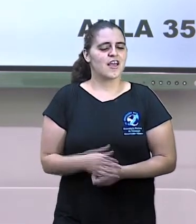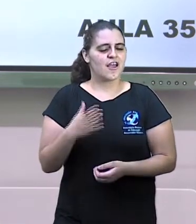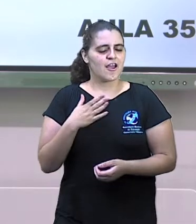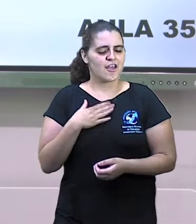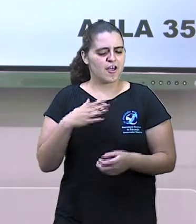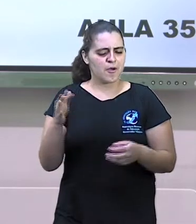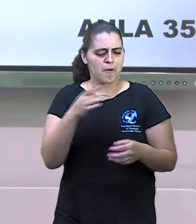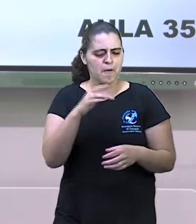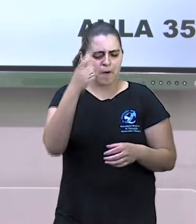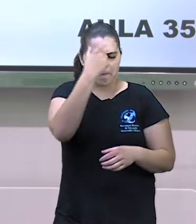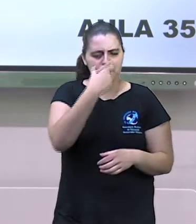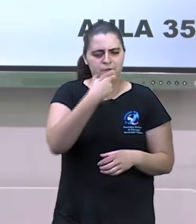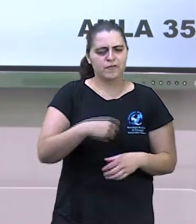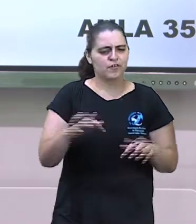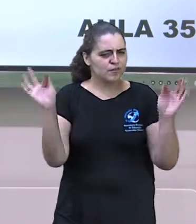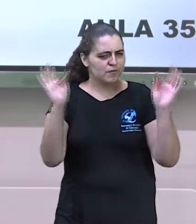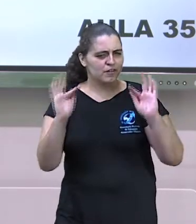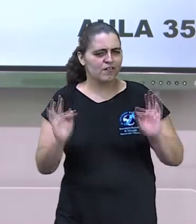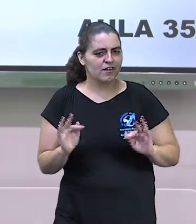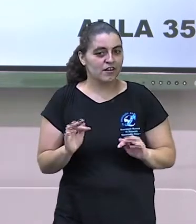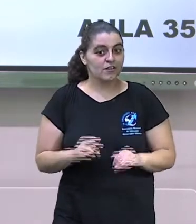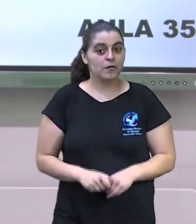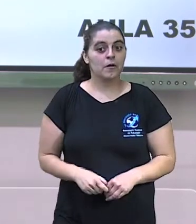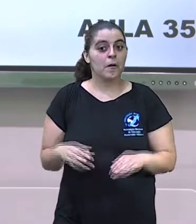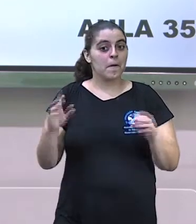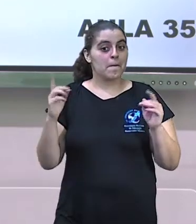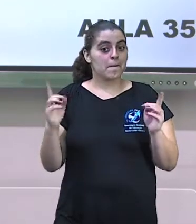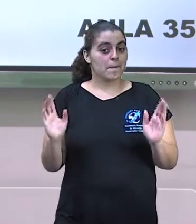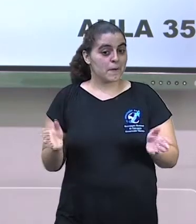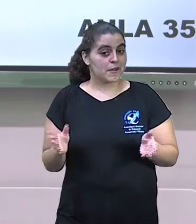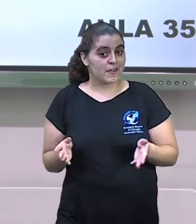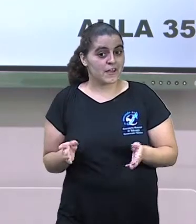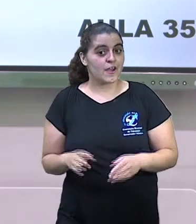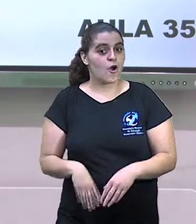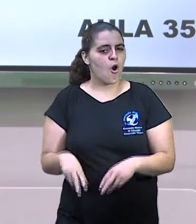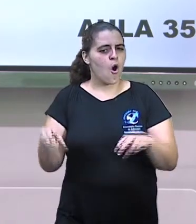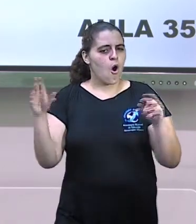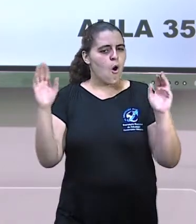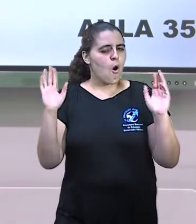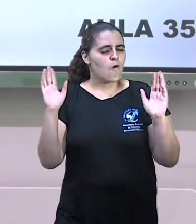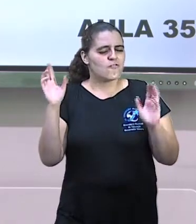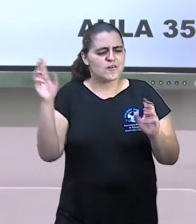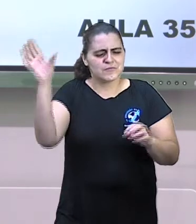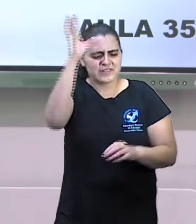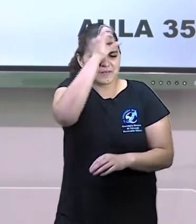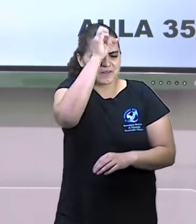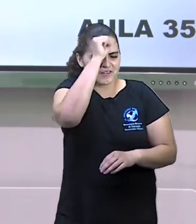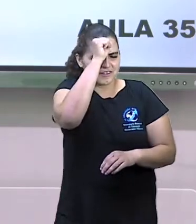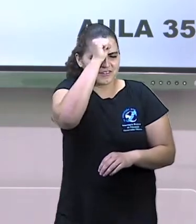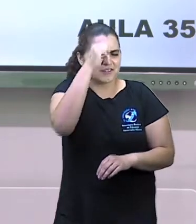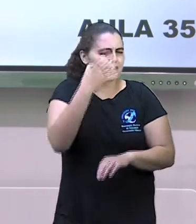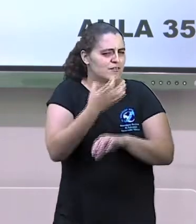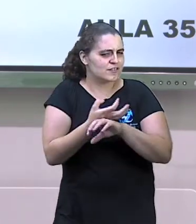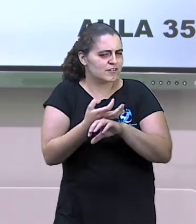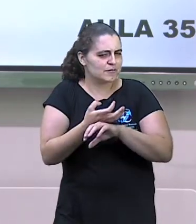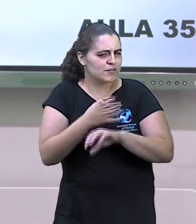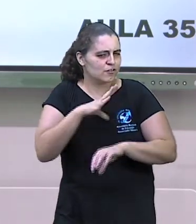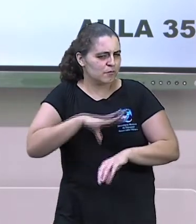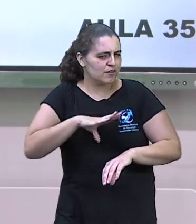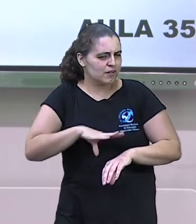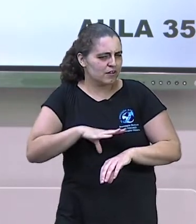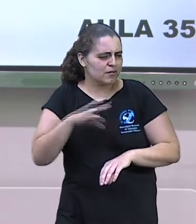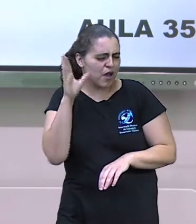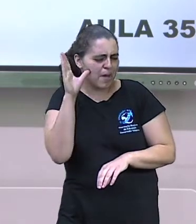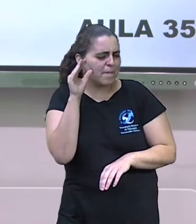eu hoje trago para vocês mais uma aula bacana de língua portuguesa. E hoje nós falaremos